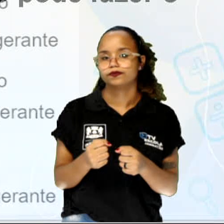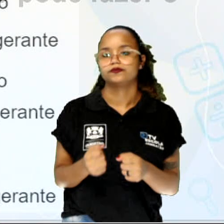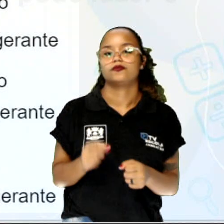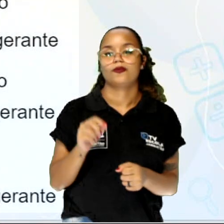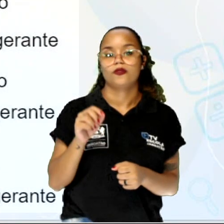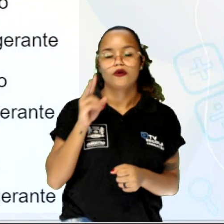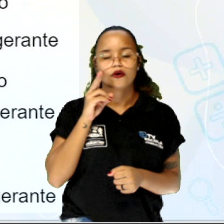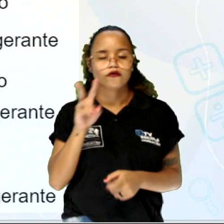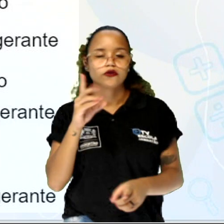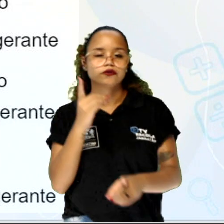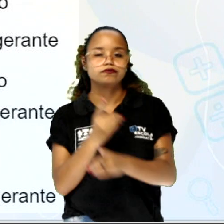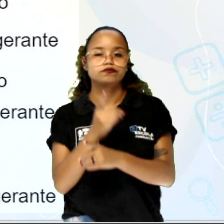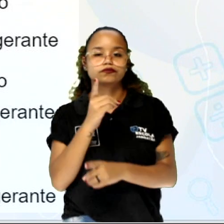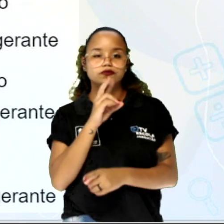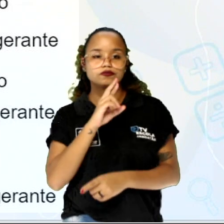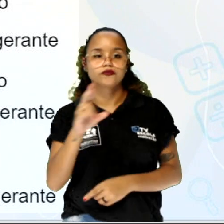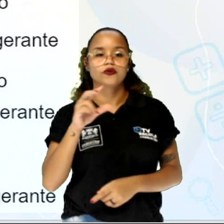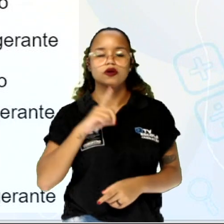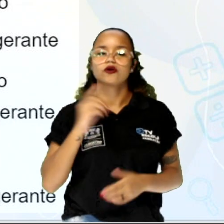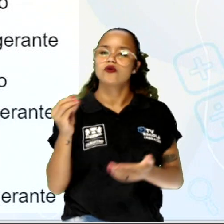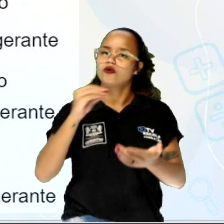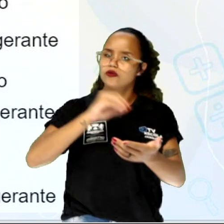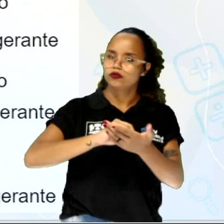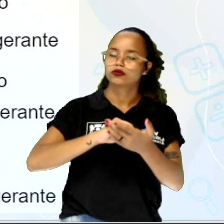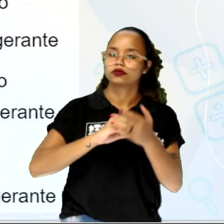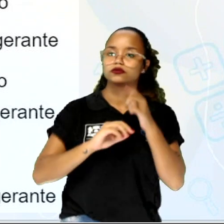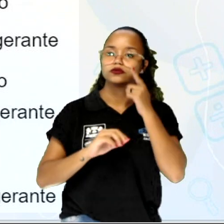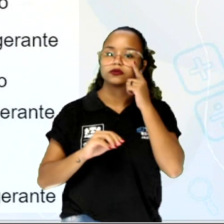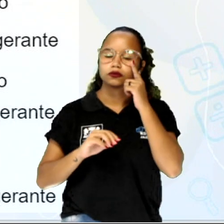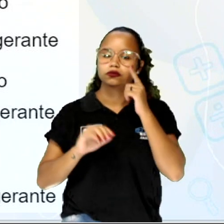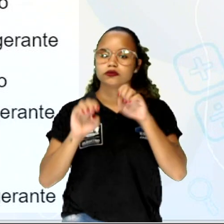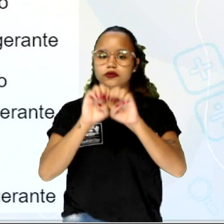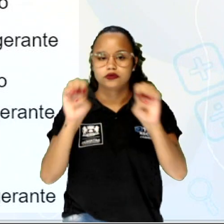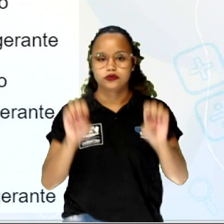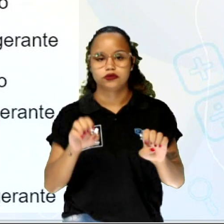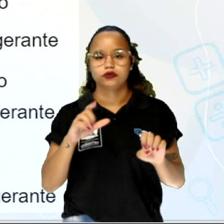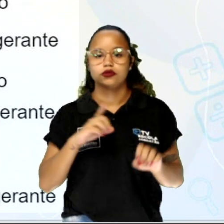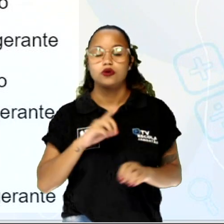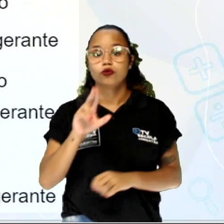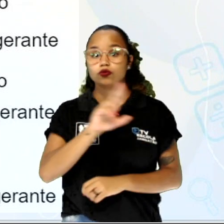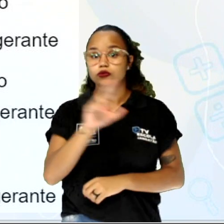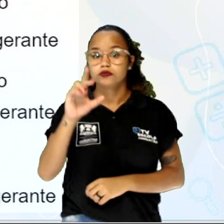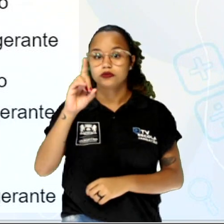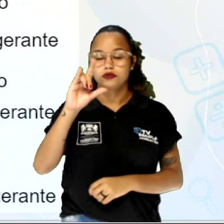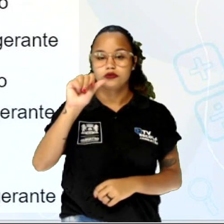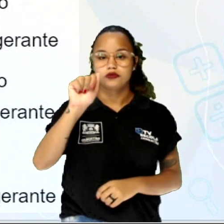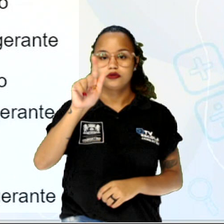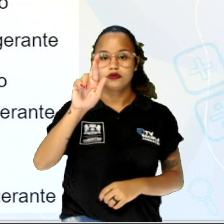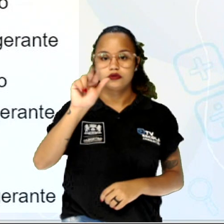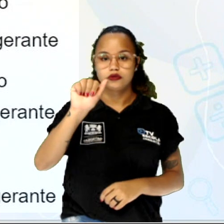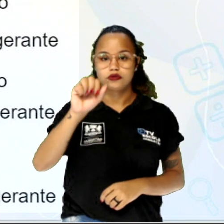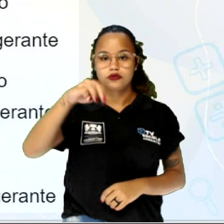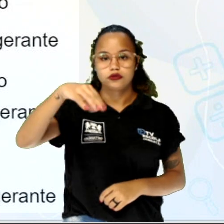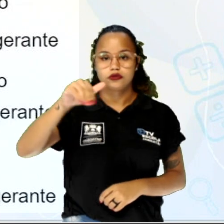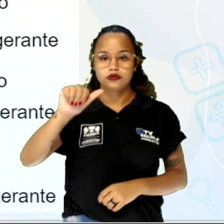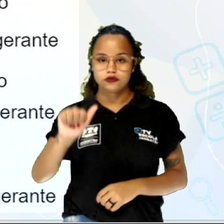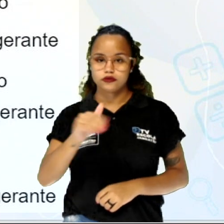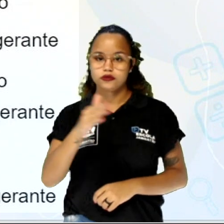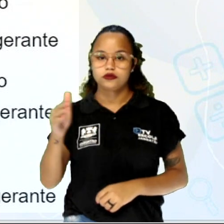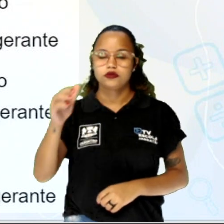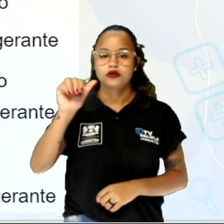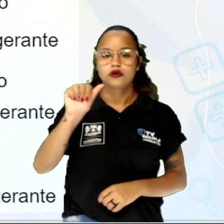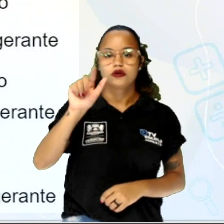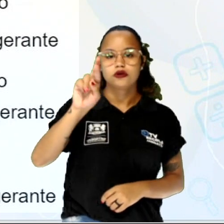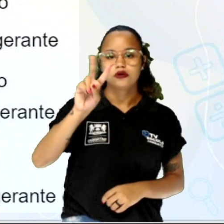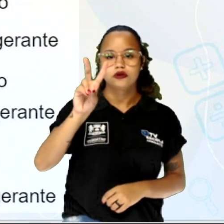questão, é justamente a gente montando esse esqueminha aí, Que é chamado de diagrama de árvore. Ele é chamado de diagrama de árvore,